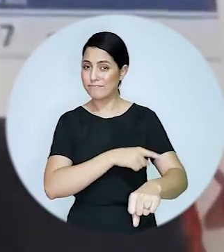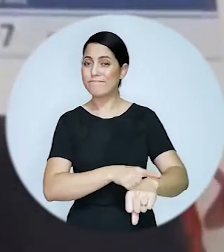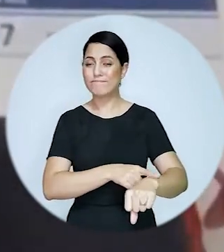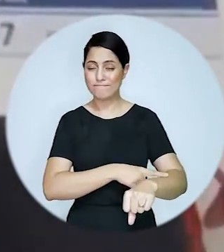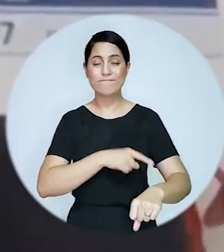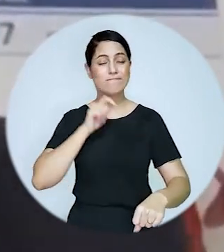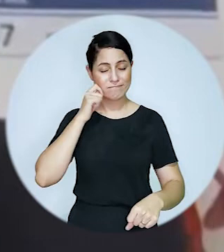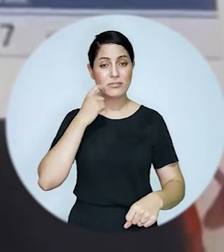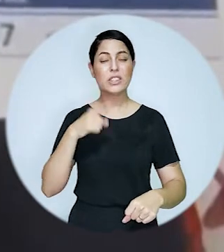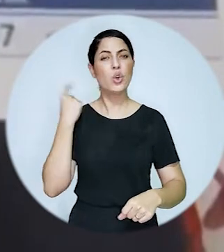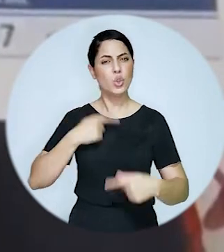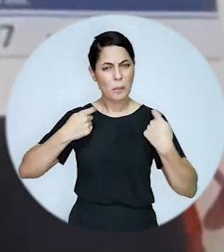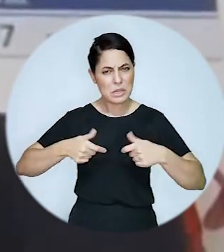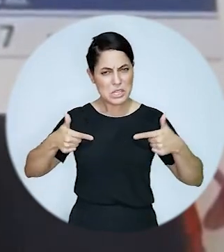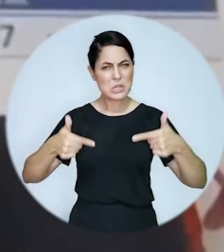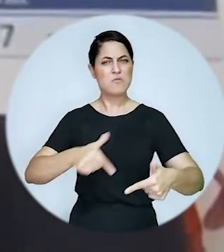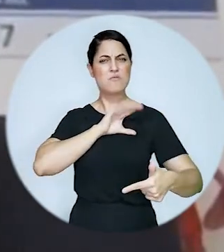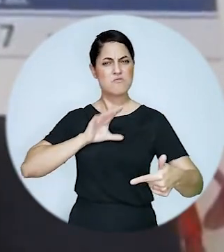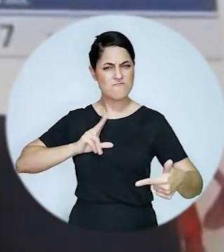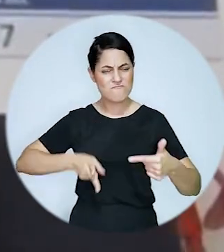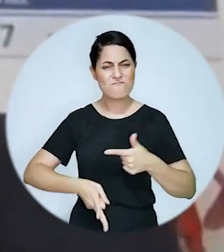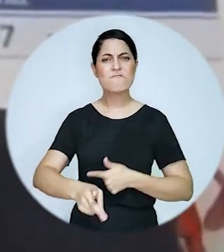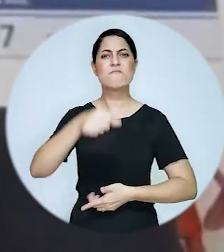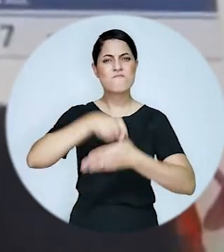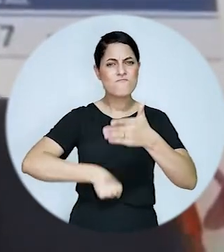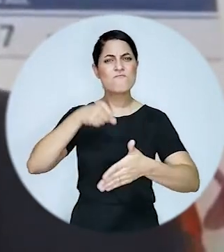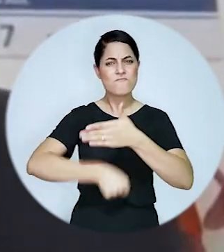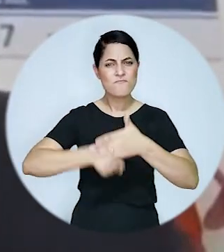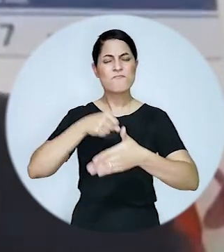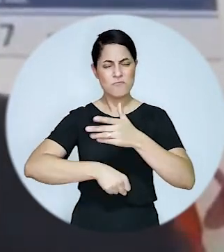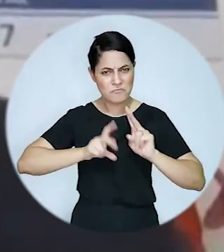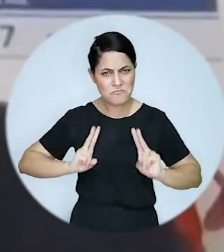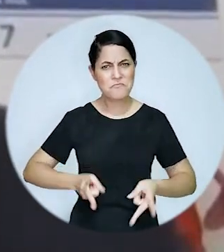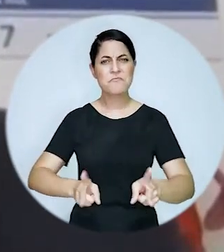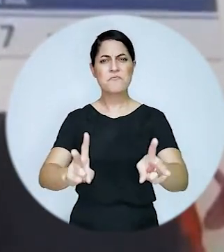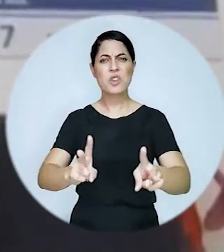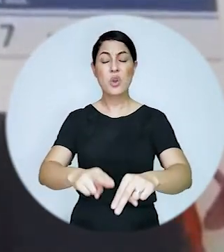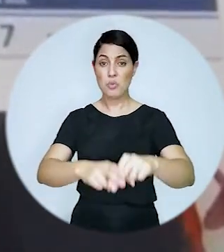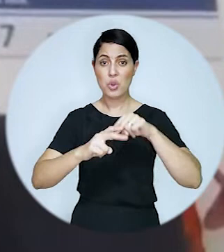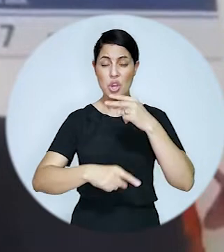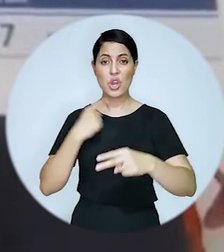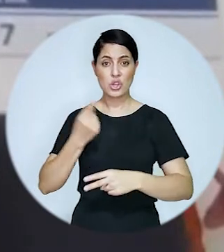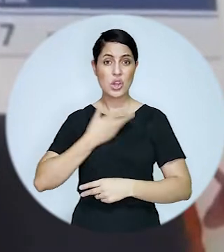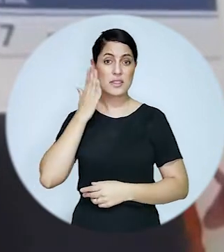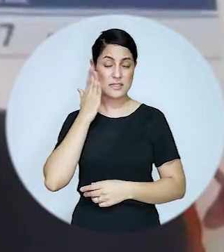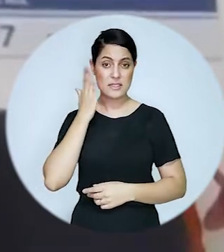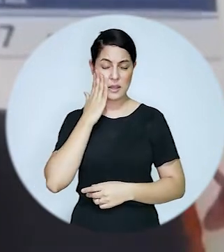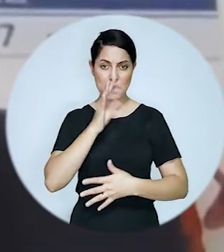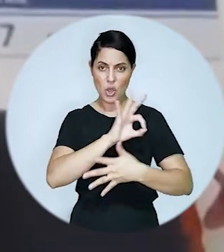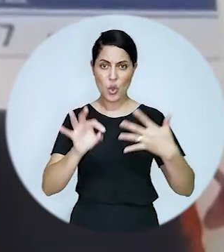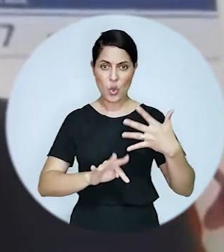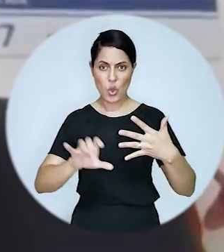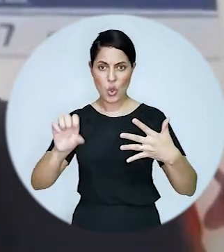que está lá. Por isso que essa luta é importante, essa comissão permanente e de permanência no sentido de que